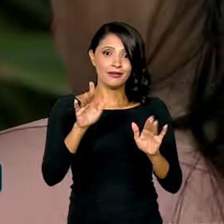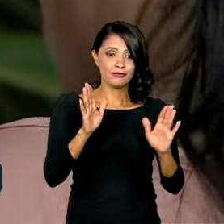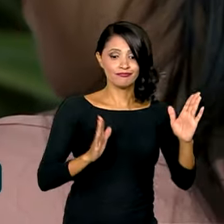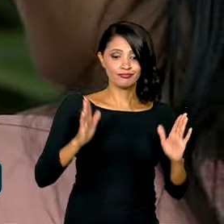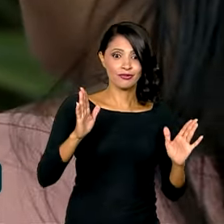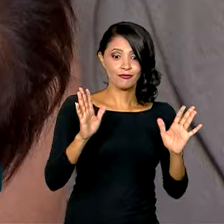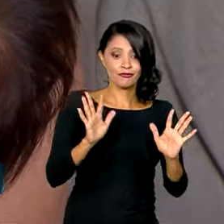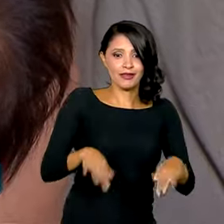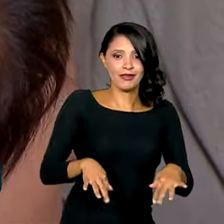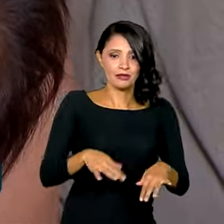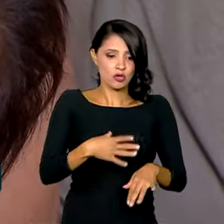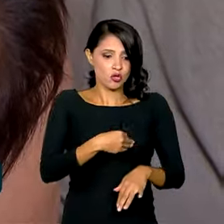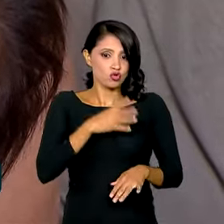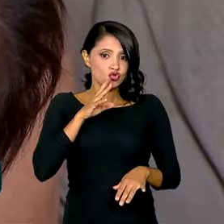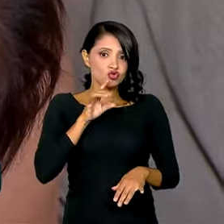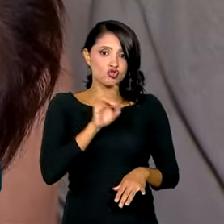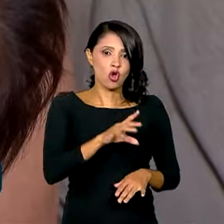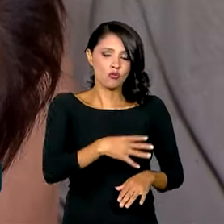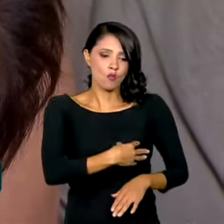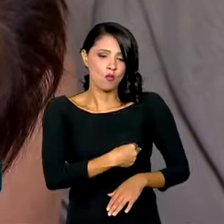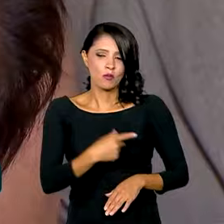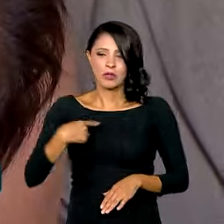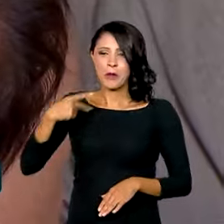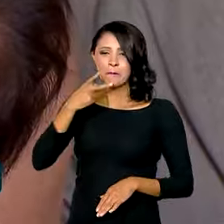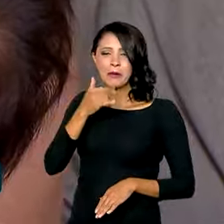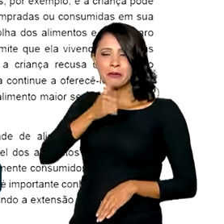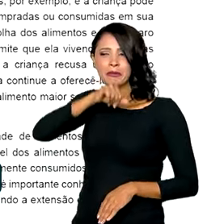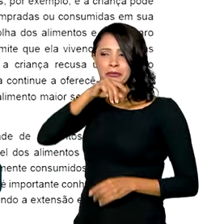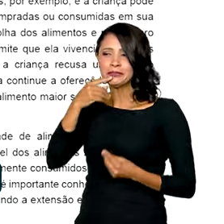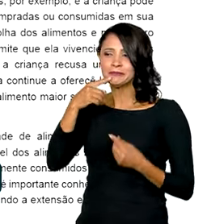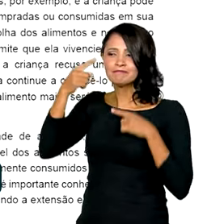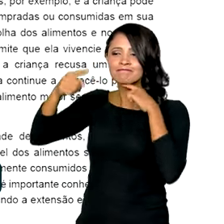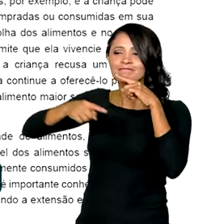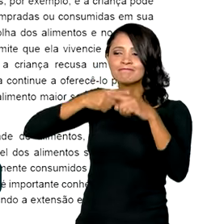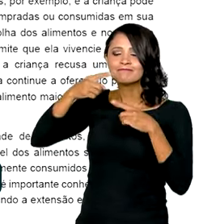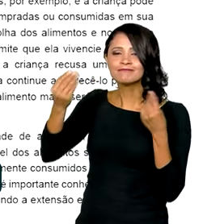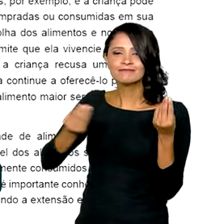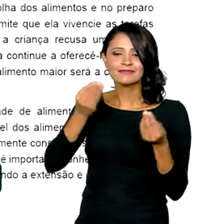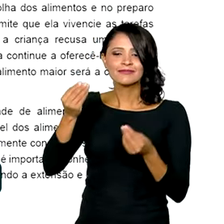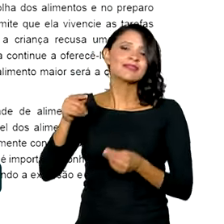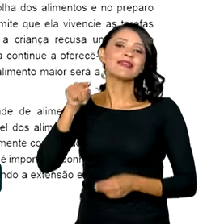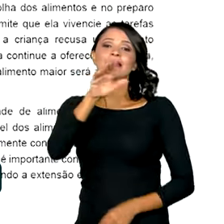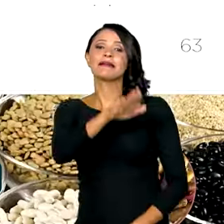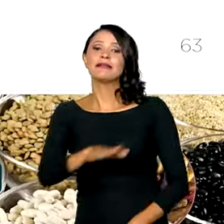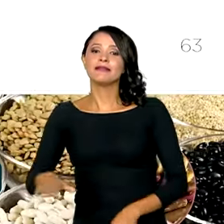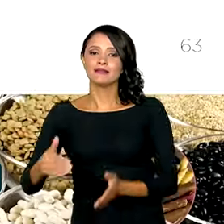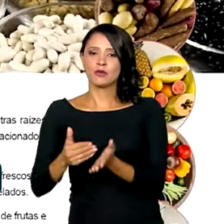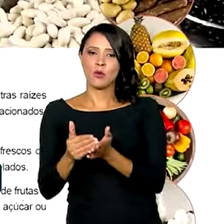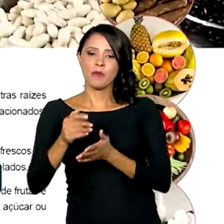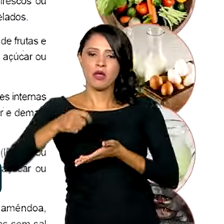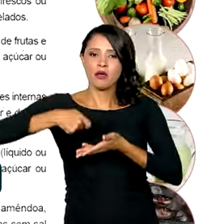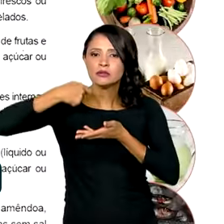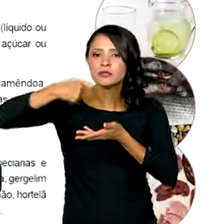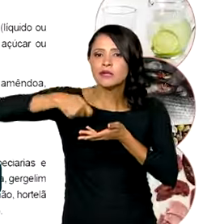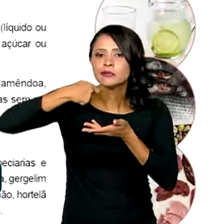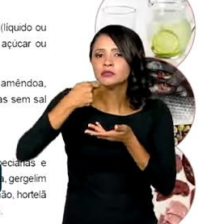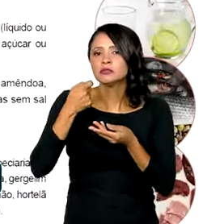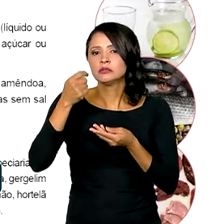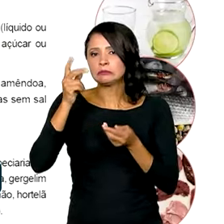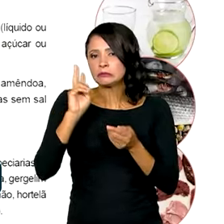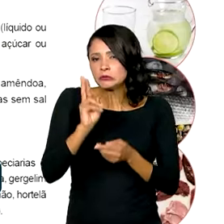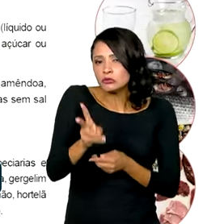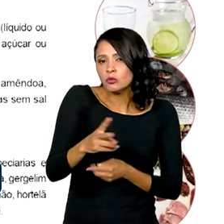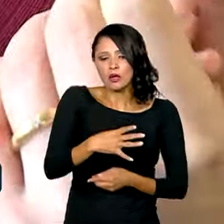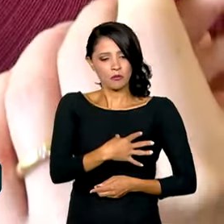amamentação exclusiva, os pais se veem diante de muitas dúvidas. Quando as crianças começam a comer alimentos sólidos, é preciso continuar